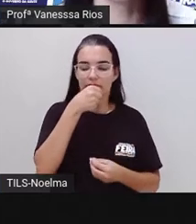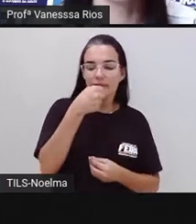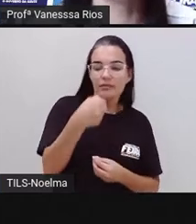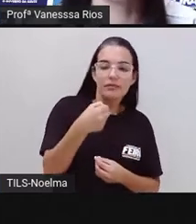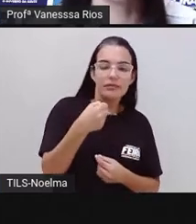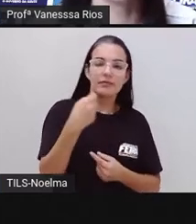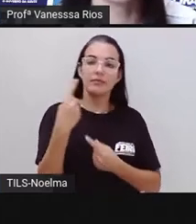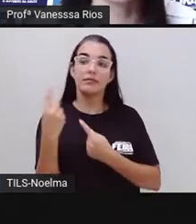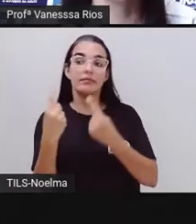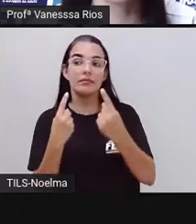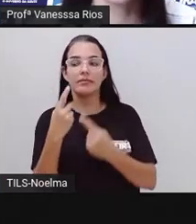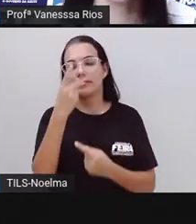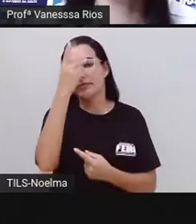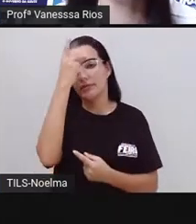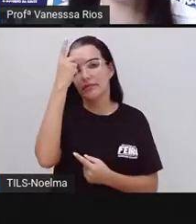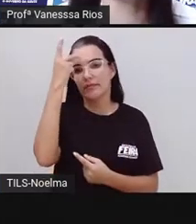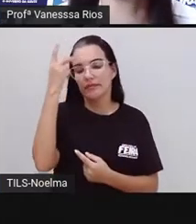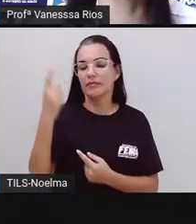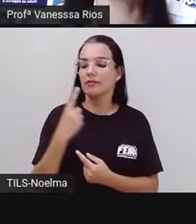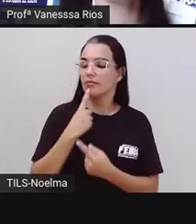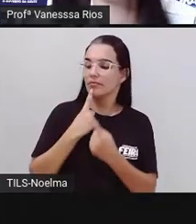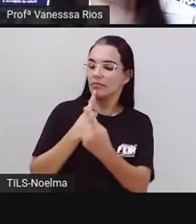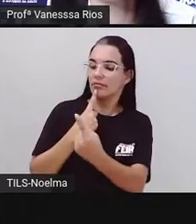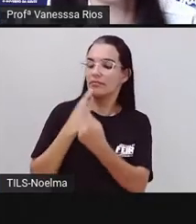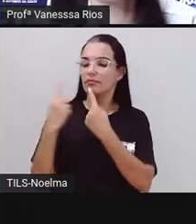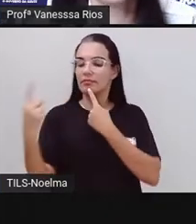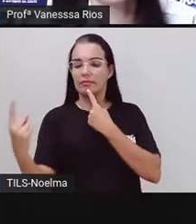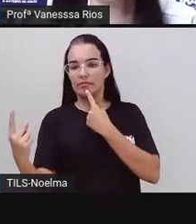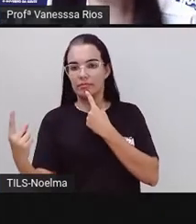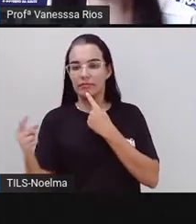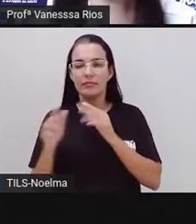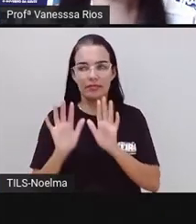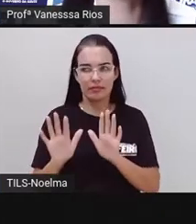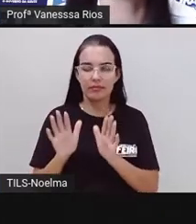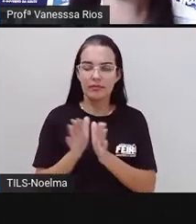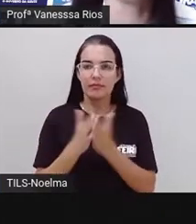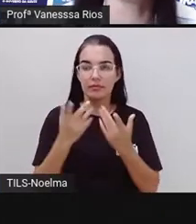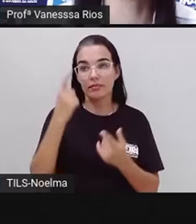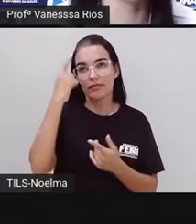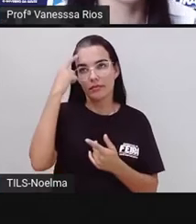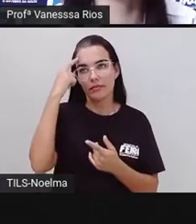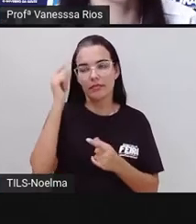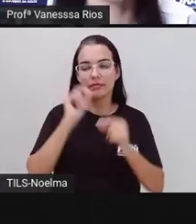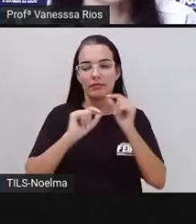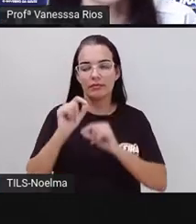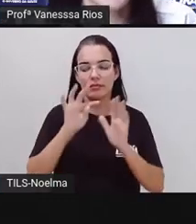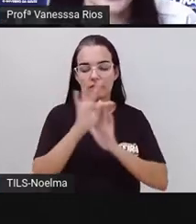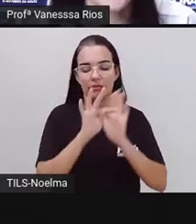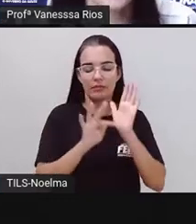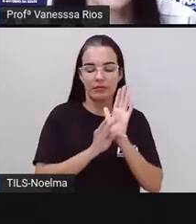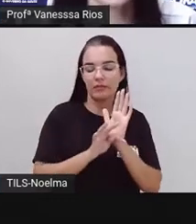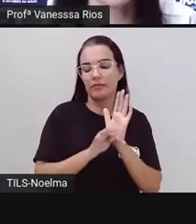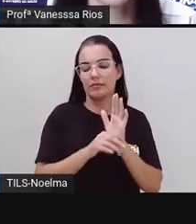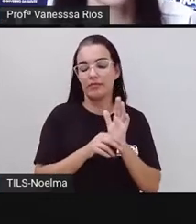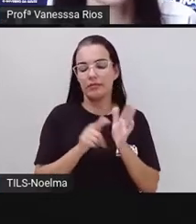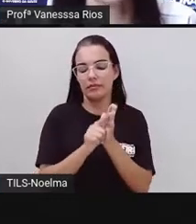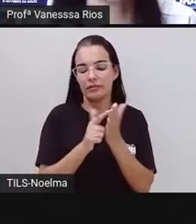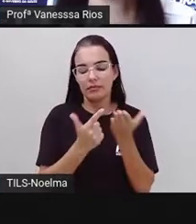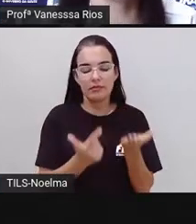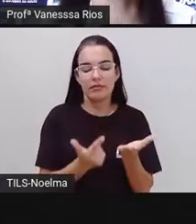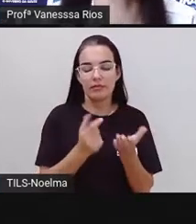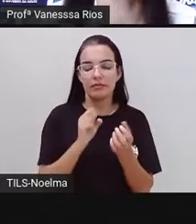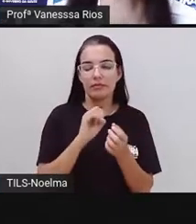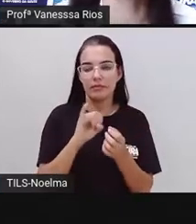fazendo entrevista. Quando a gente pensa em outros textos jornalísticos, como a notícia, como a reportagem, principalmente,